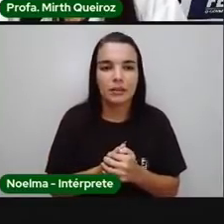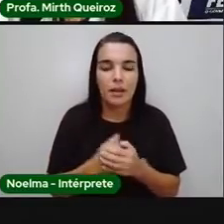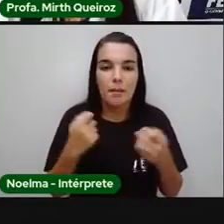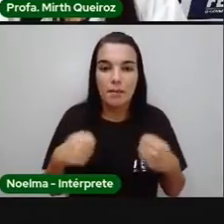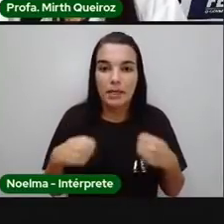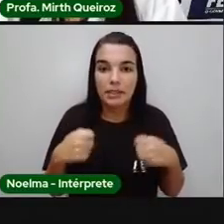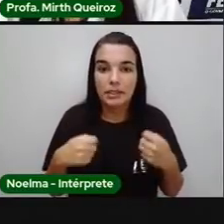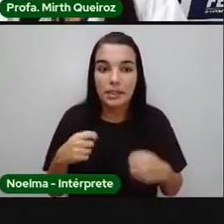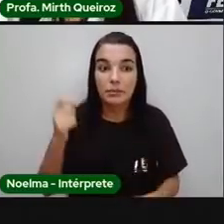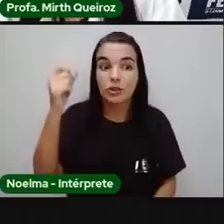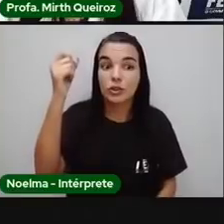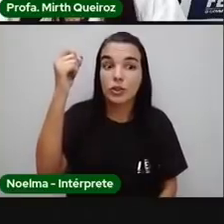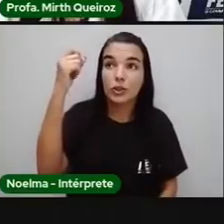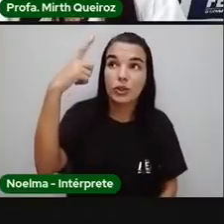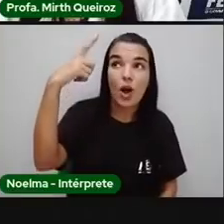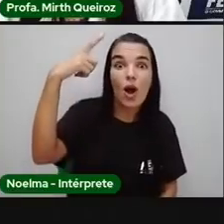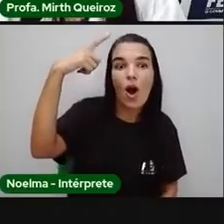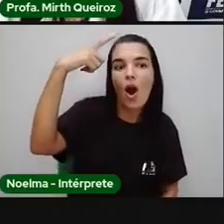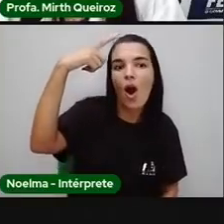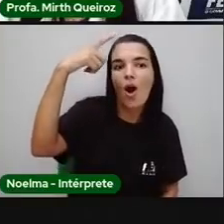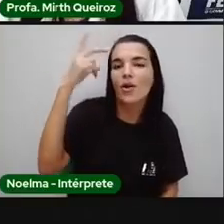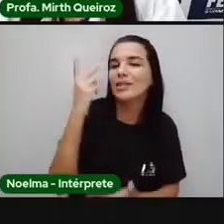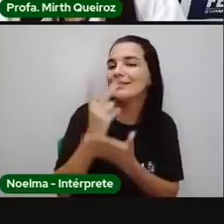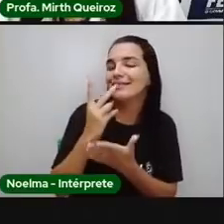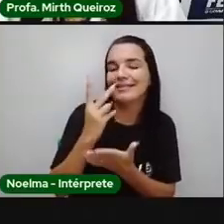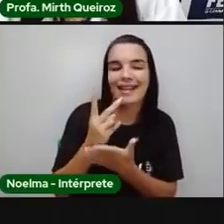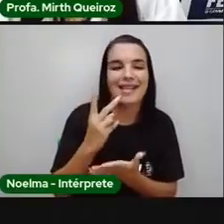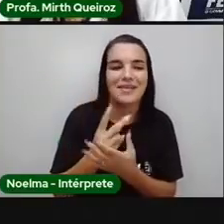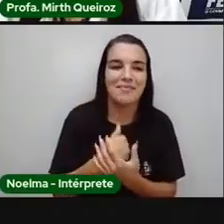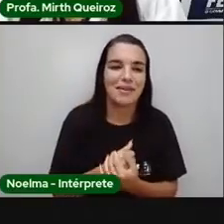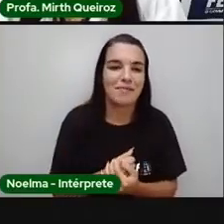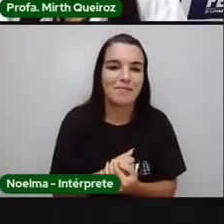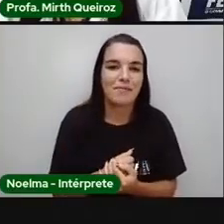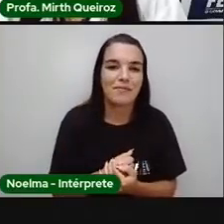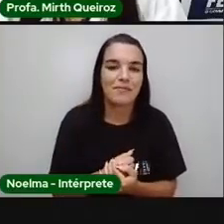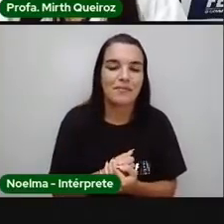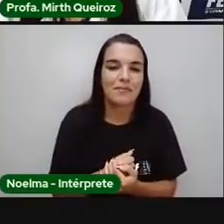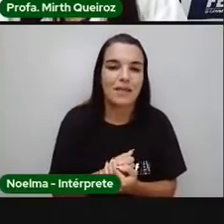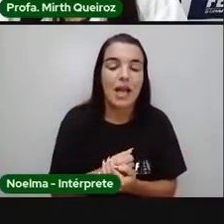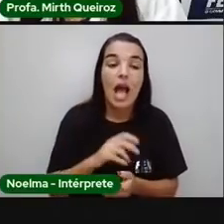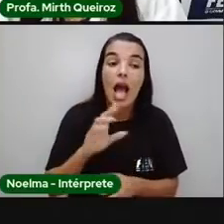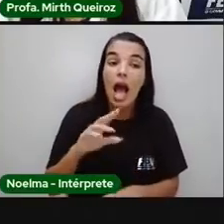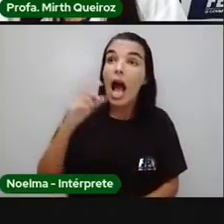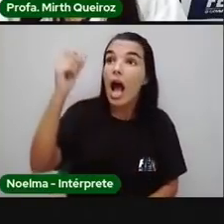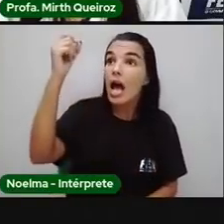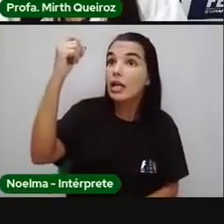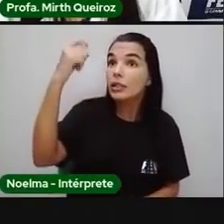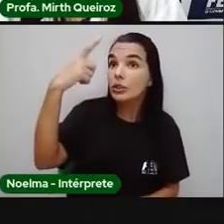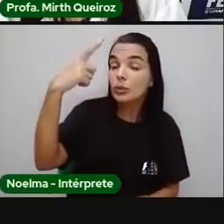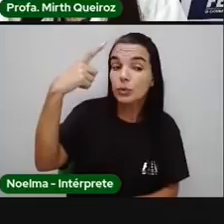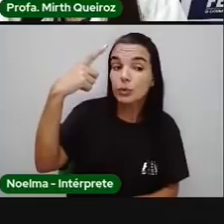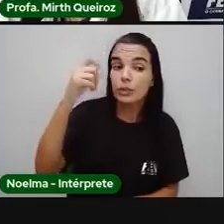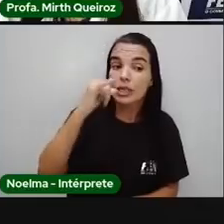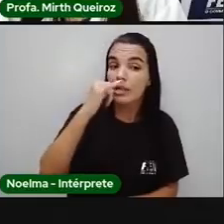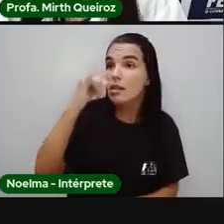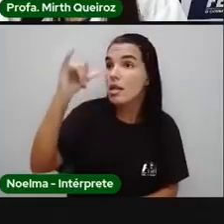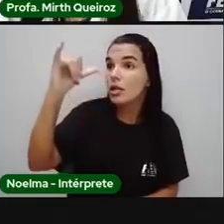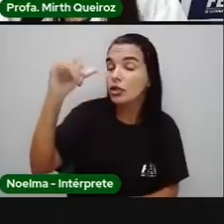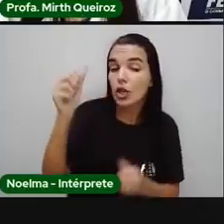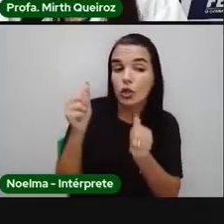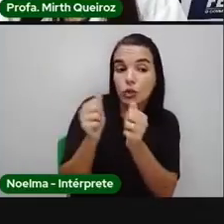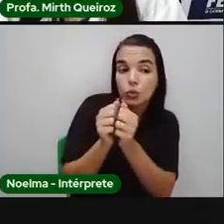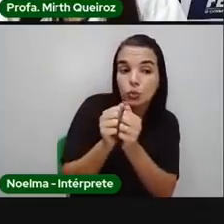nós precisamos de luz solar. A luz solar, com o gás